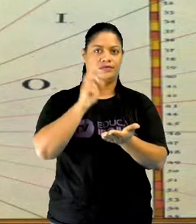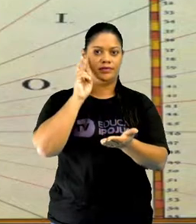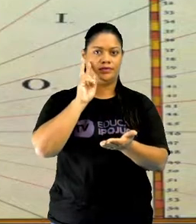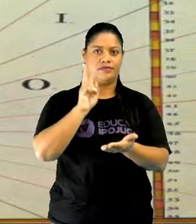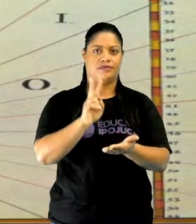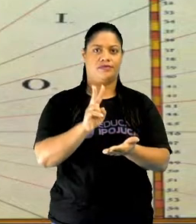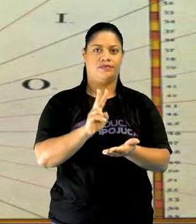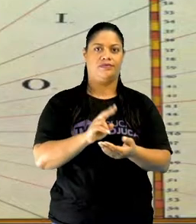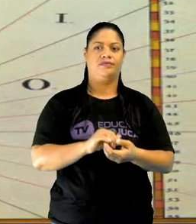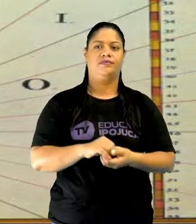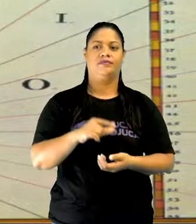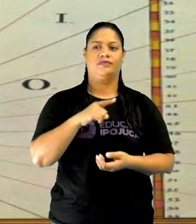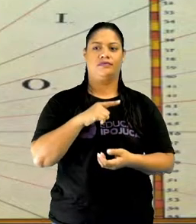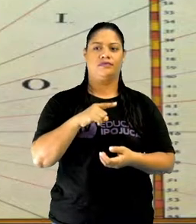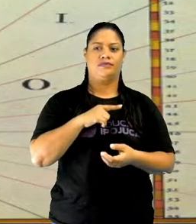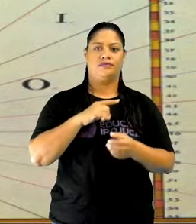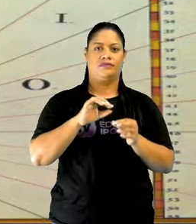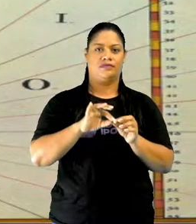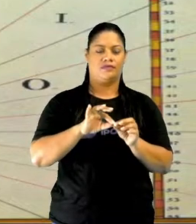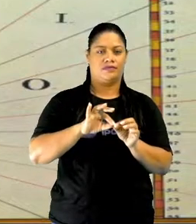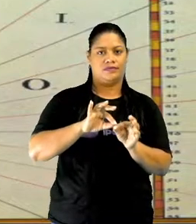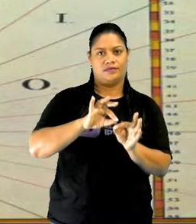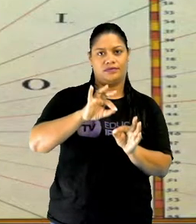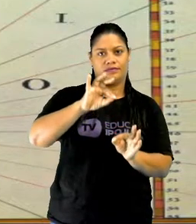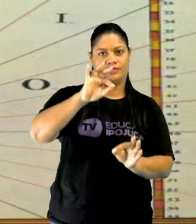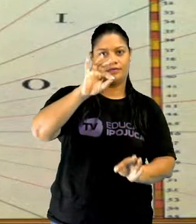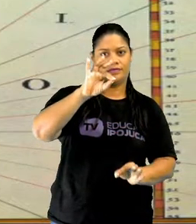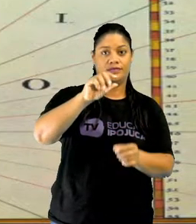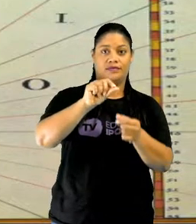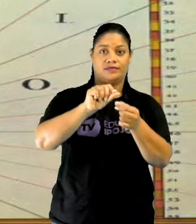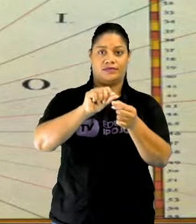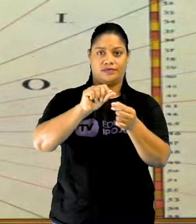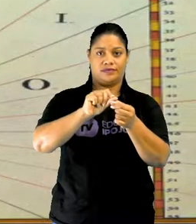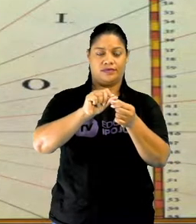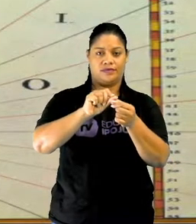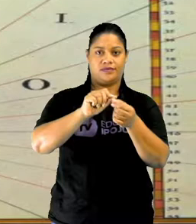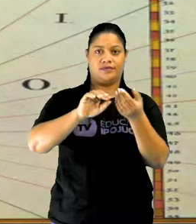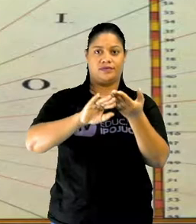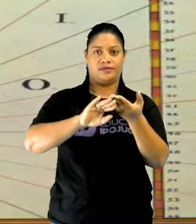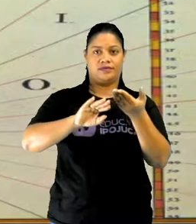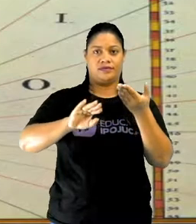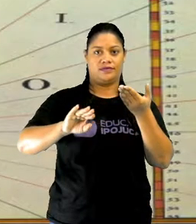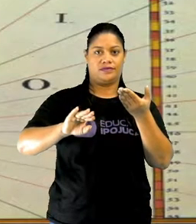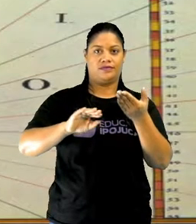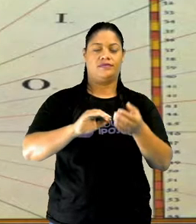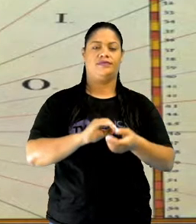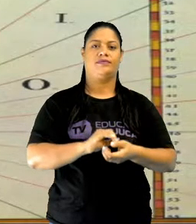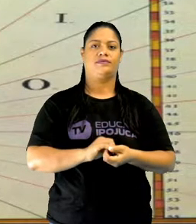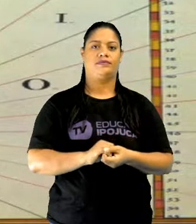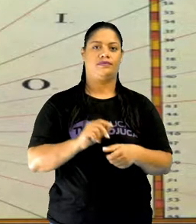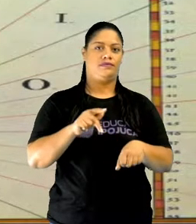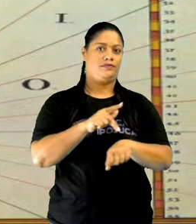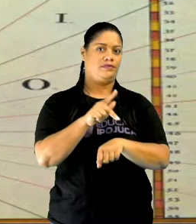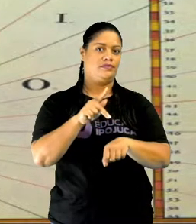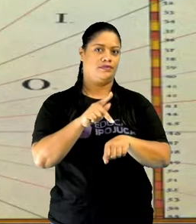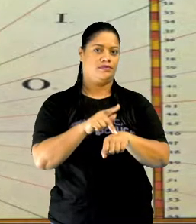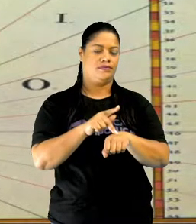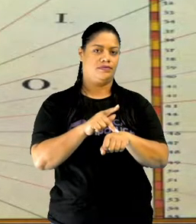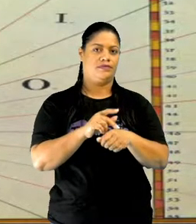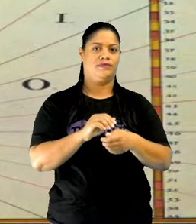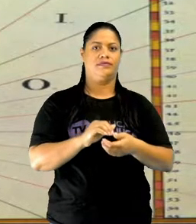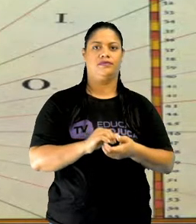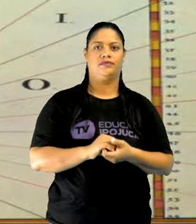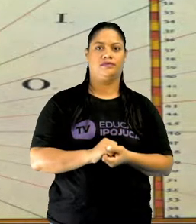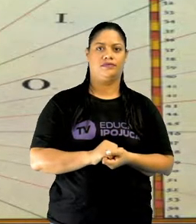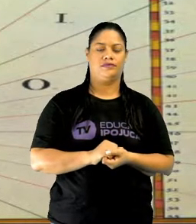aqui, essa linha que é traçada, certo? Que divide o país entre